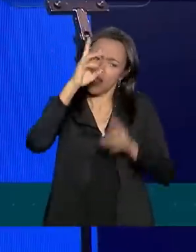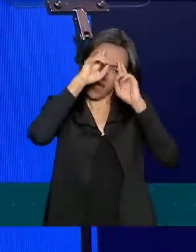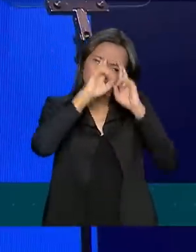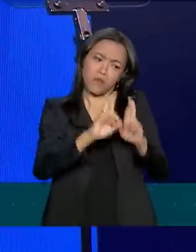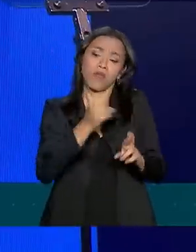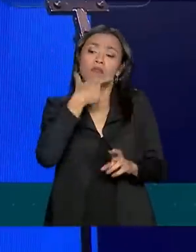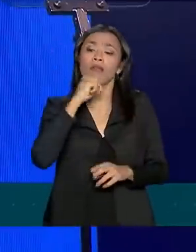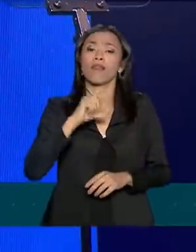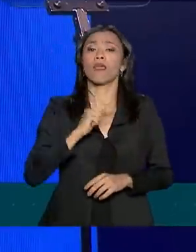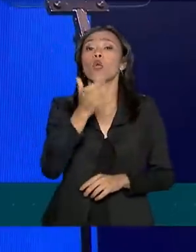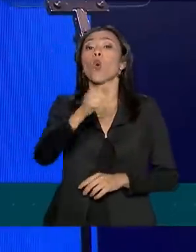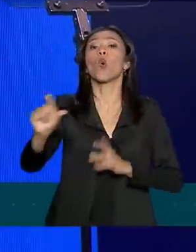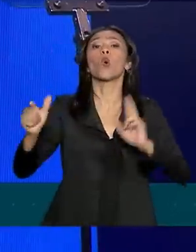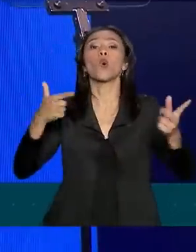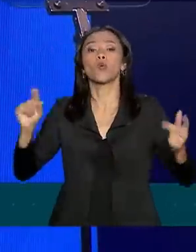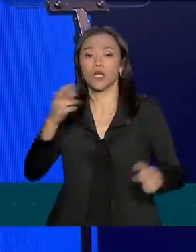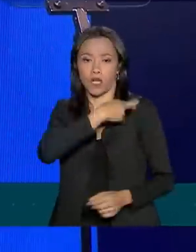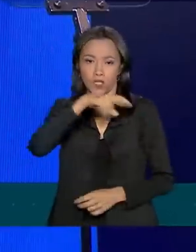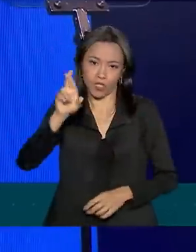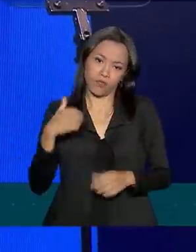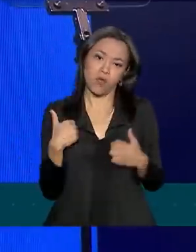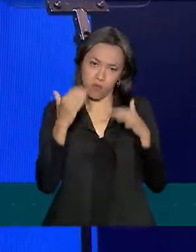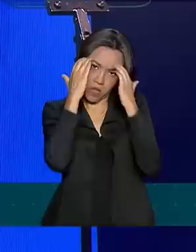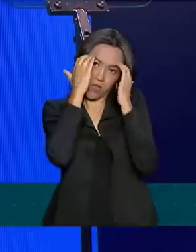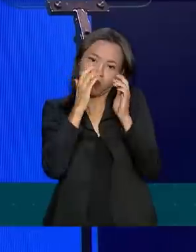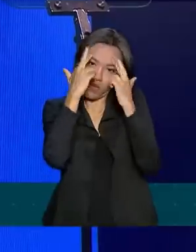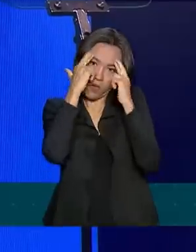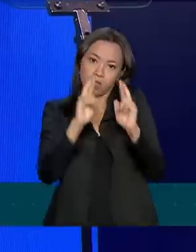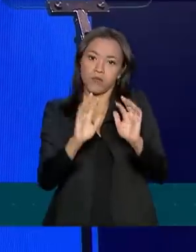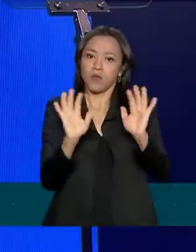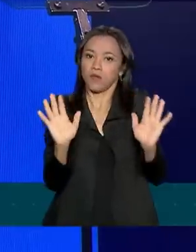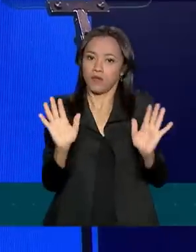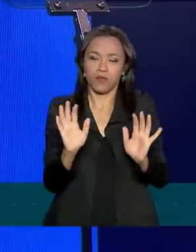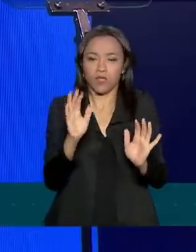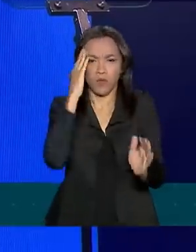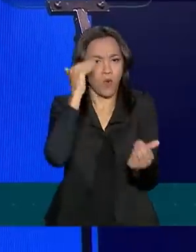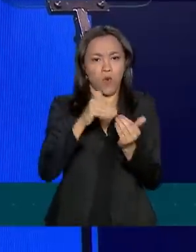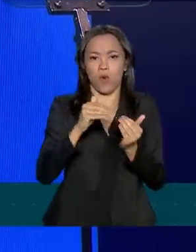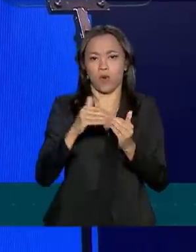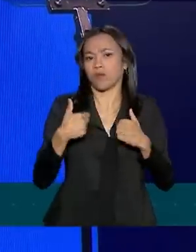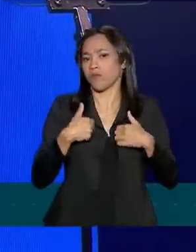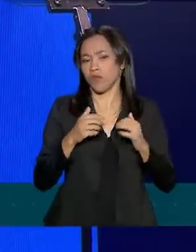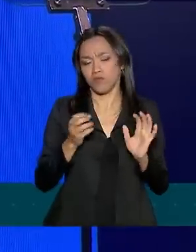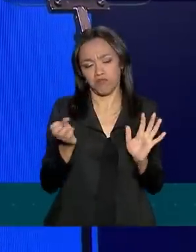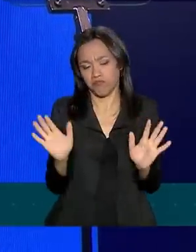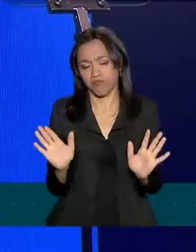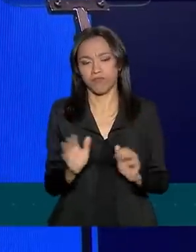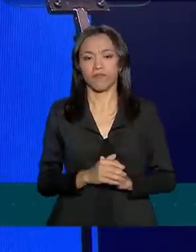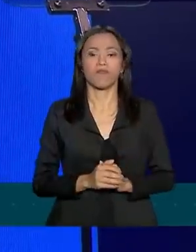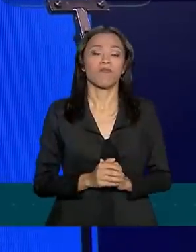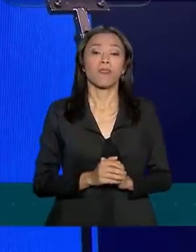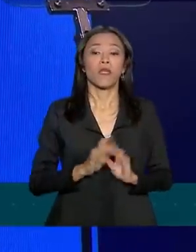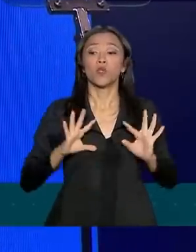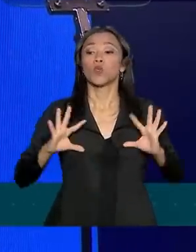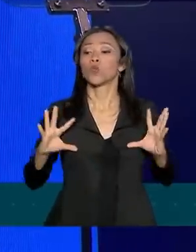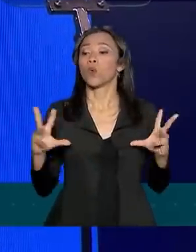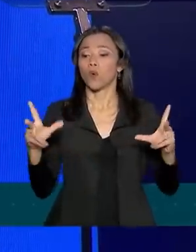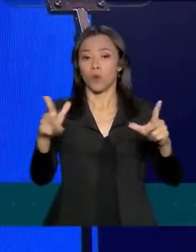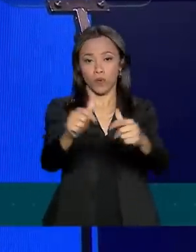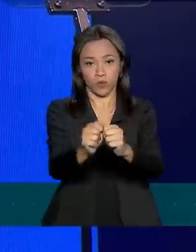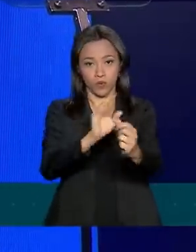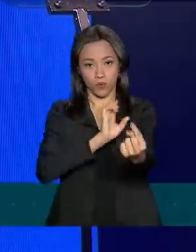tem a outra religião ou não tem a mesma crença do que eu. O destino de todos nós